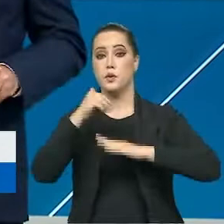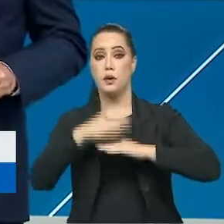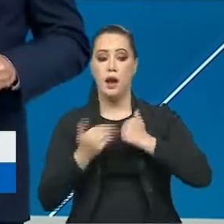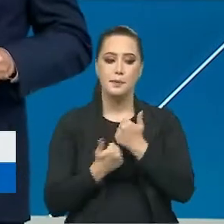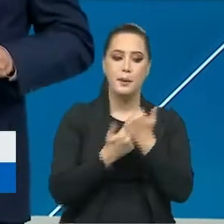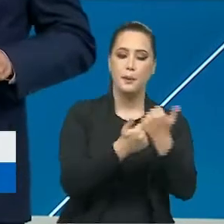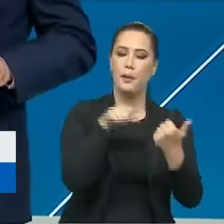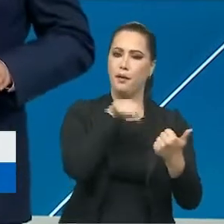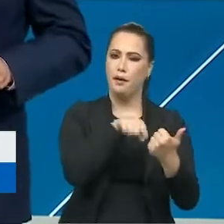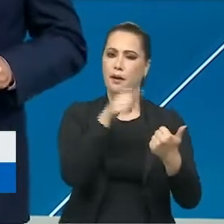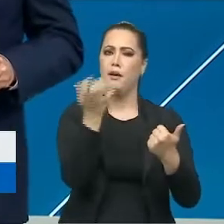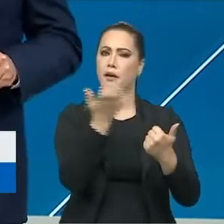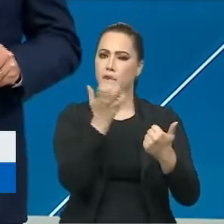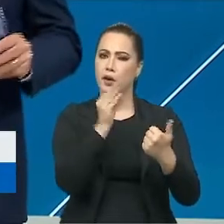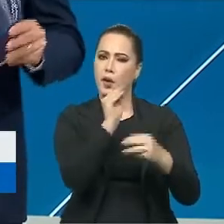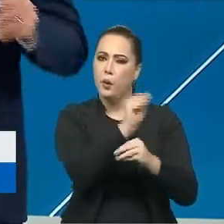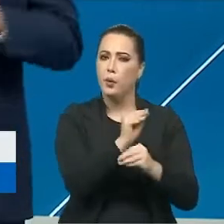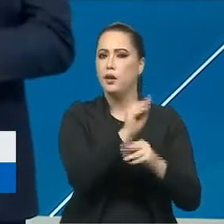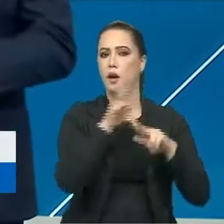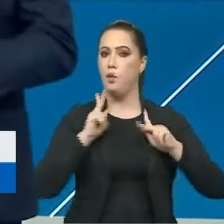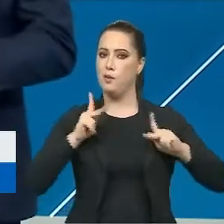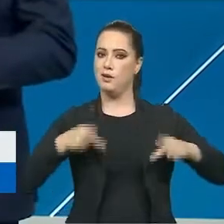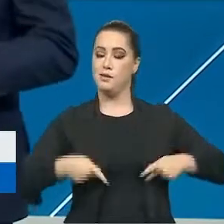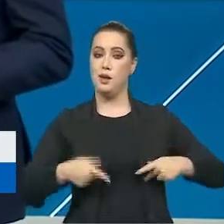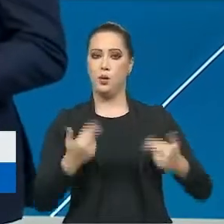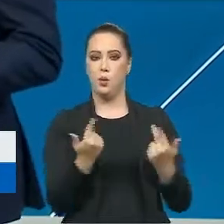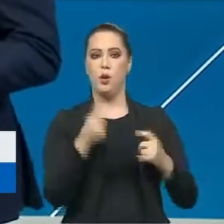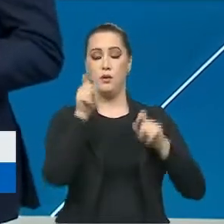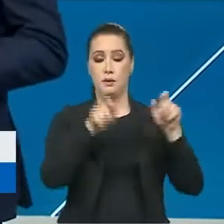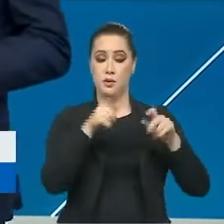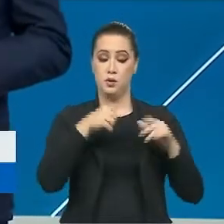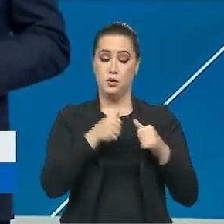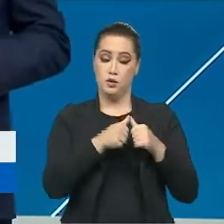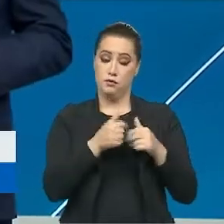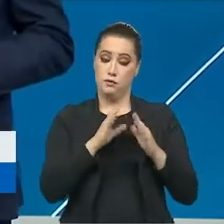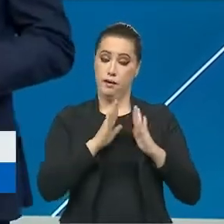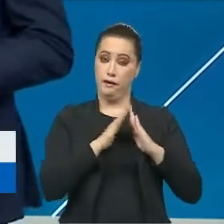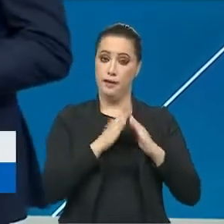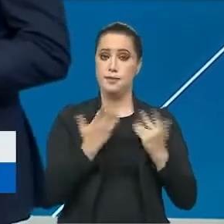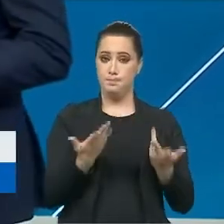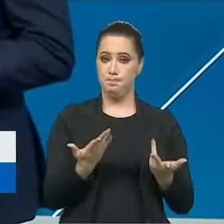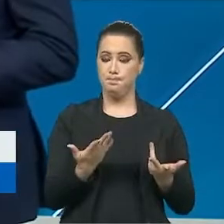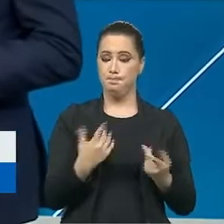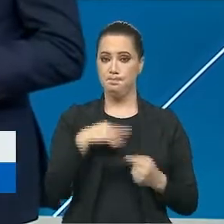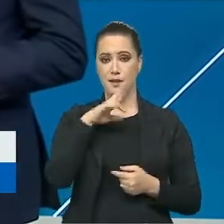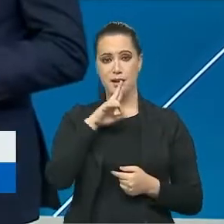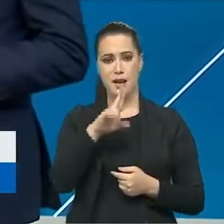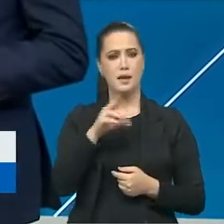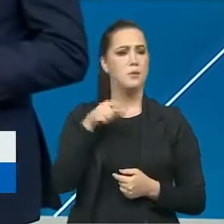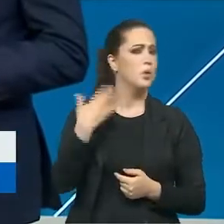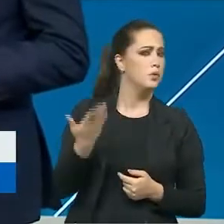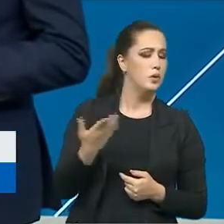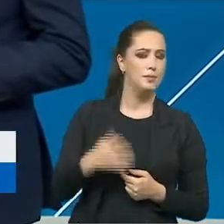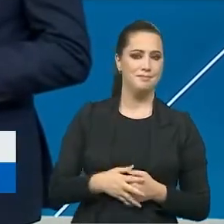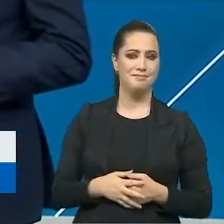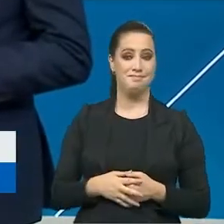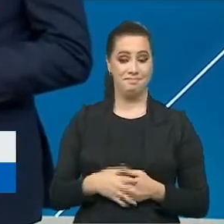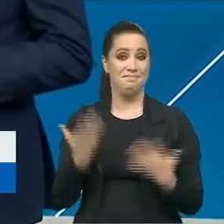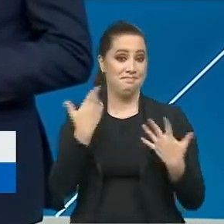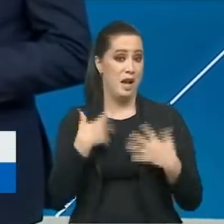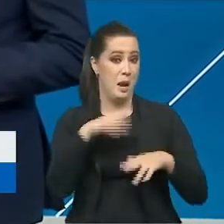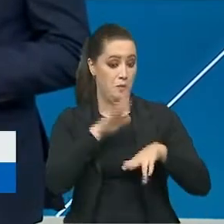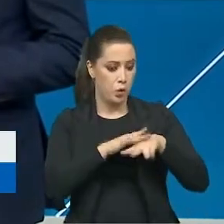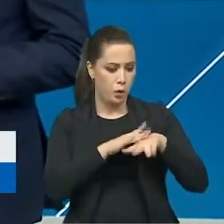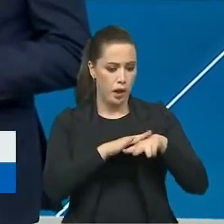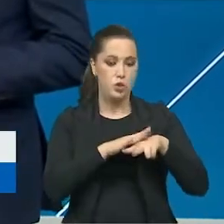e busca humanizar o atendimento como se o paciente estivesse em casa. E o resultado disso, Juliano, é uma rápida recuperação do